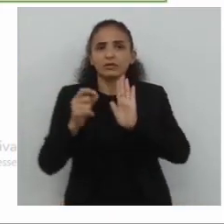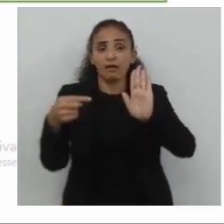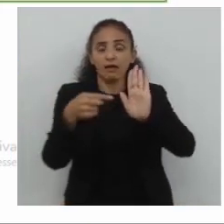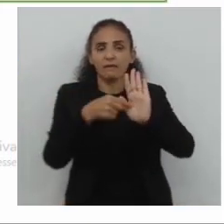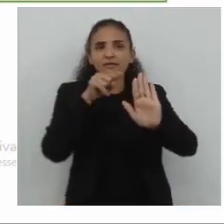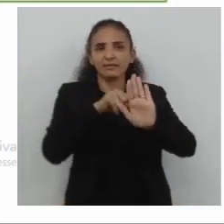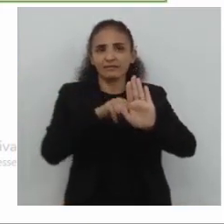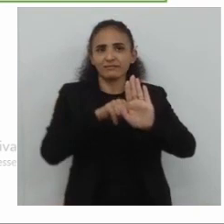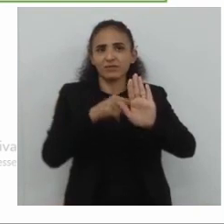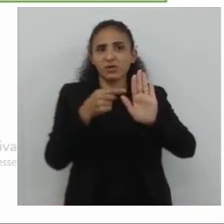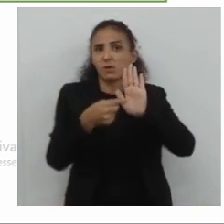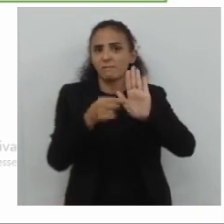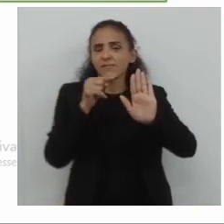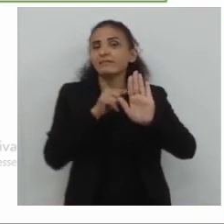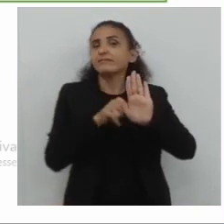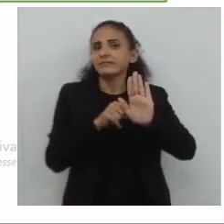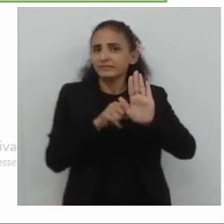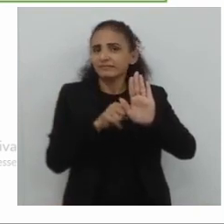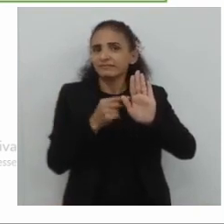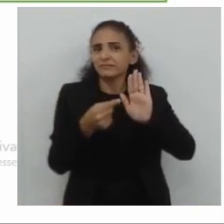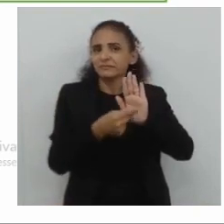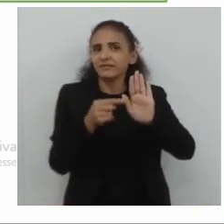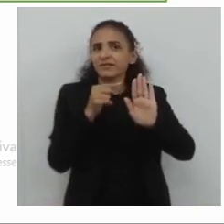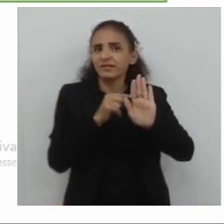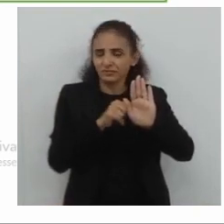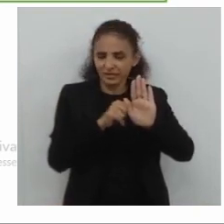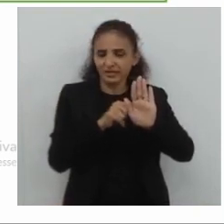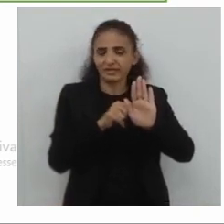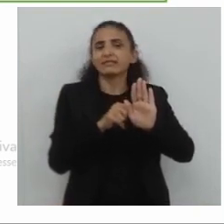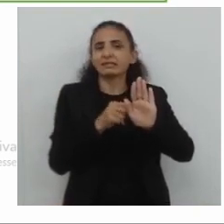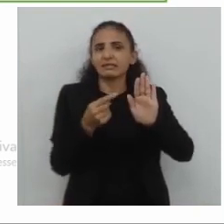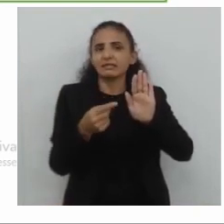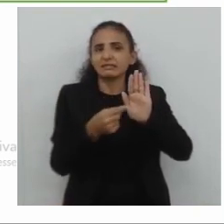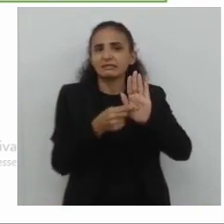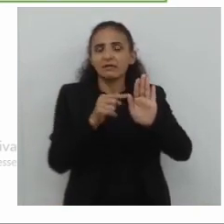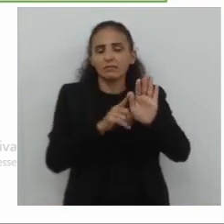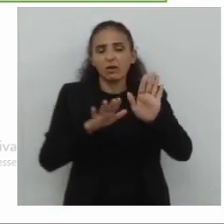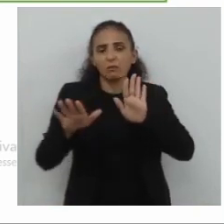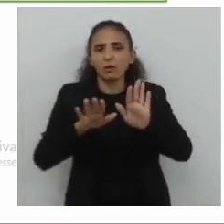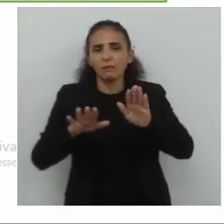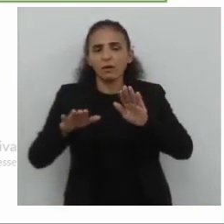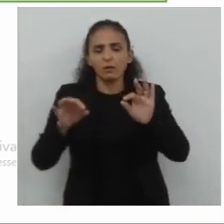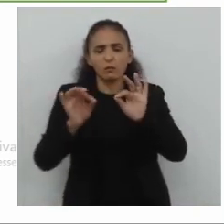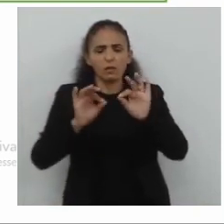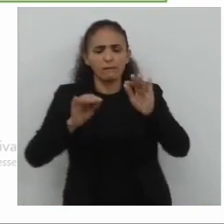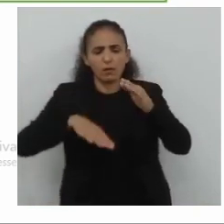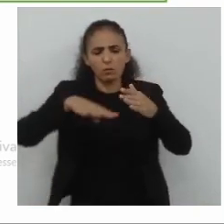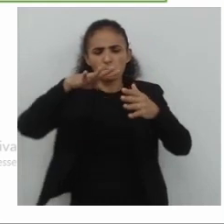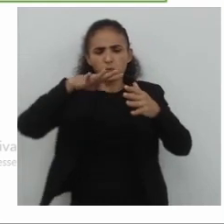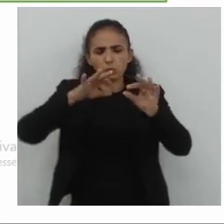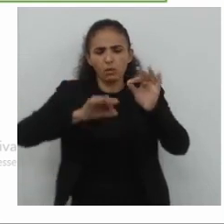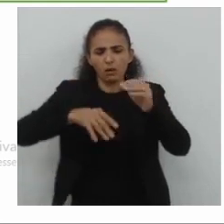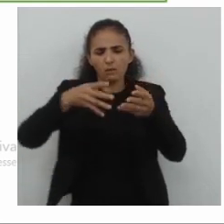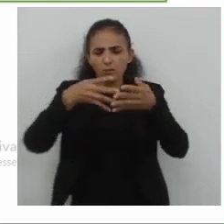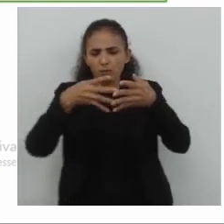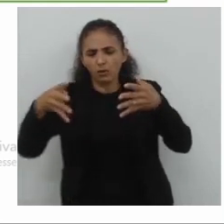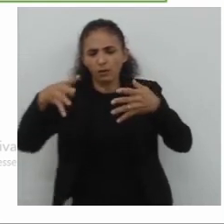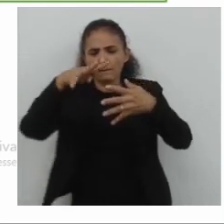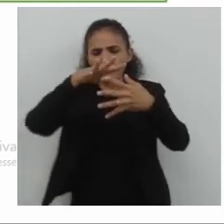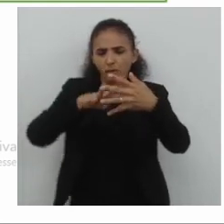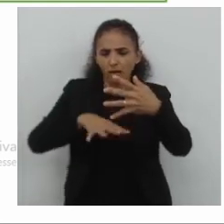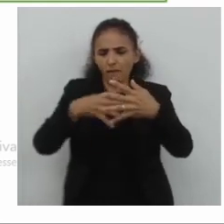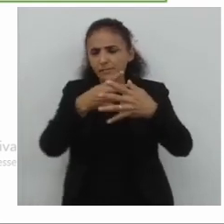metáfora, olha só, olha a gente, isso aí é o quê? É uma máquina de tecer, de fiar, é